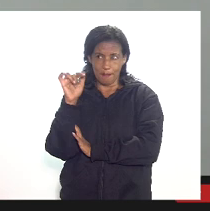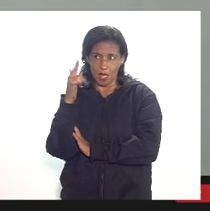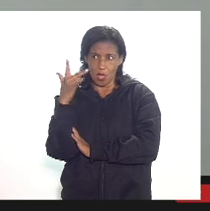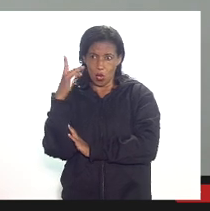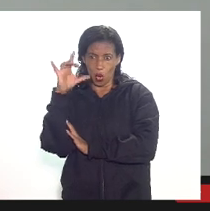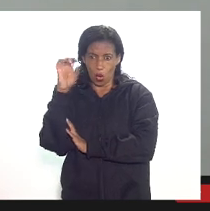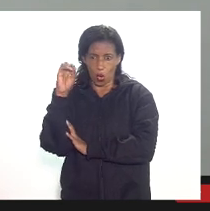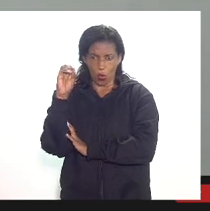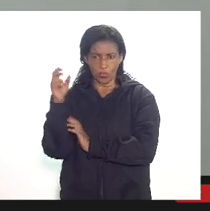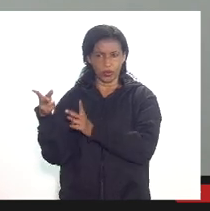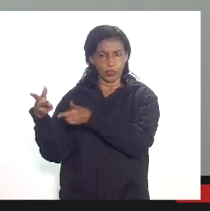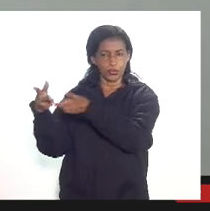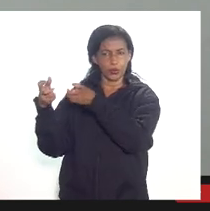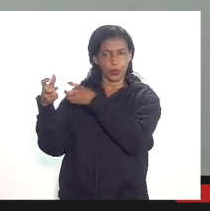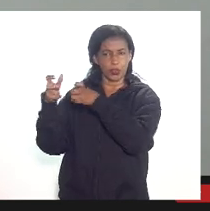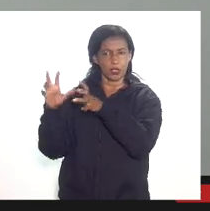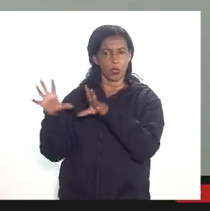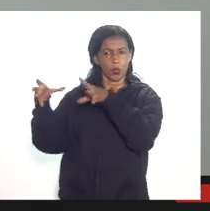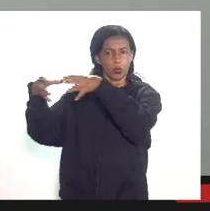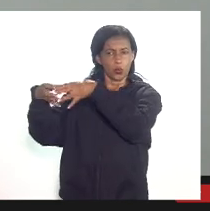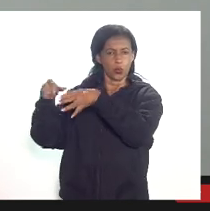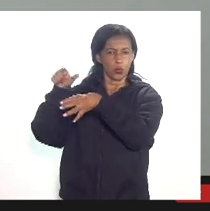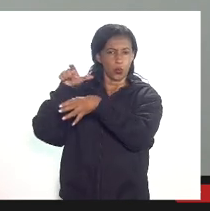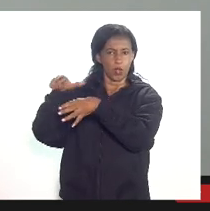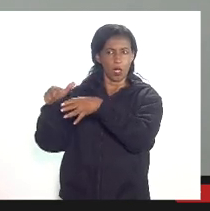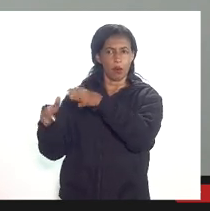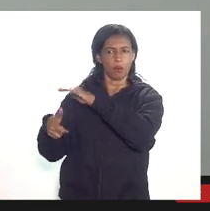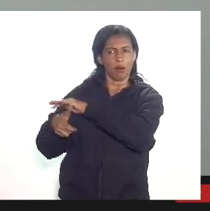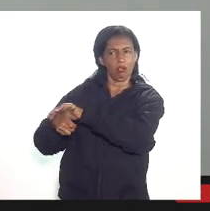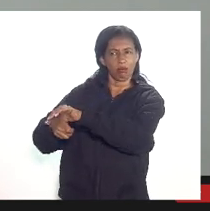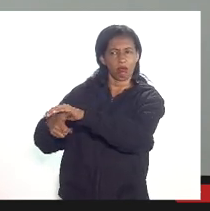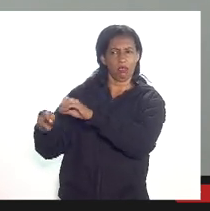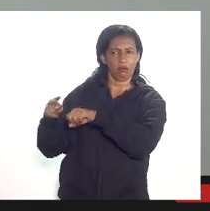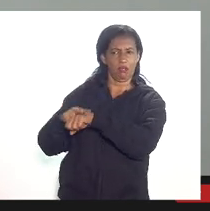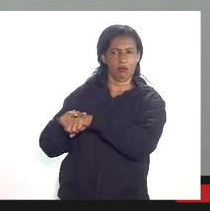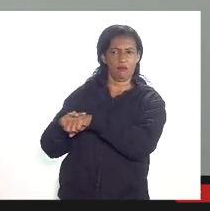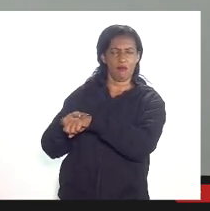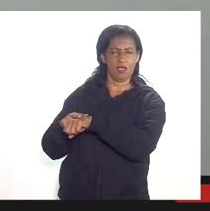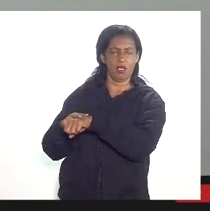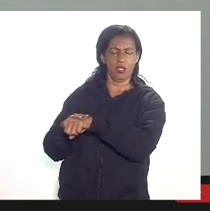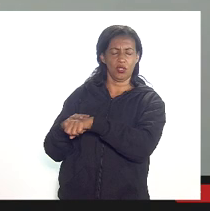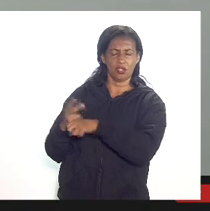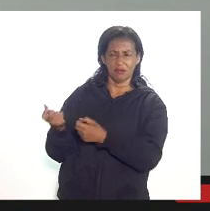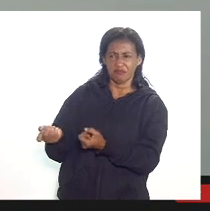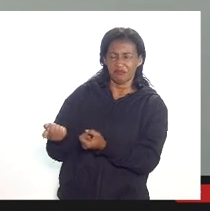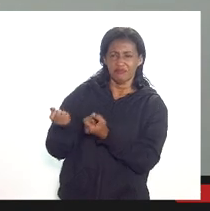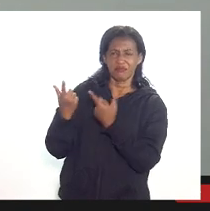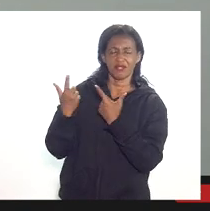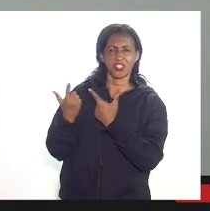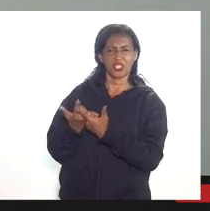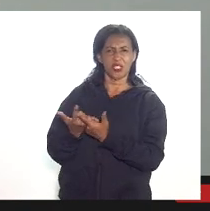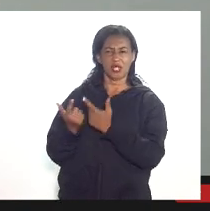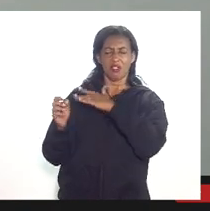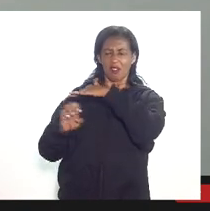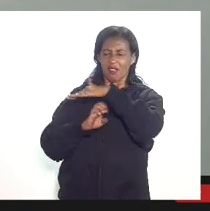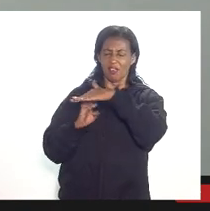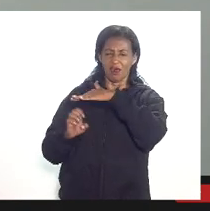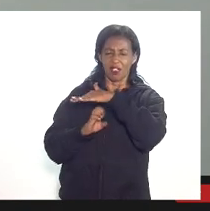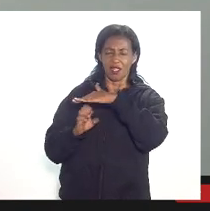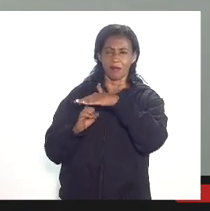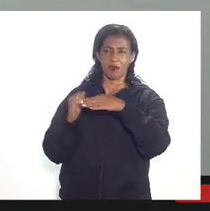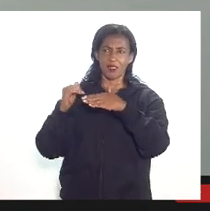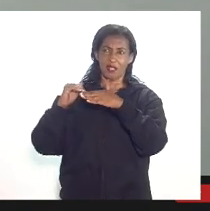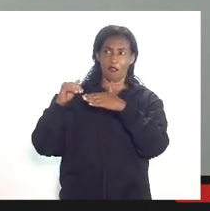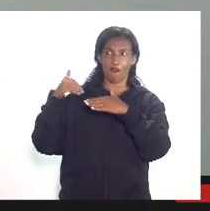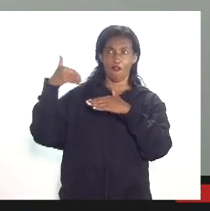exploração no campo de tartaruga verde então assim é muito estranho a empresa aparentemente alega para fora que